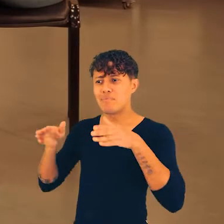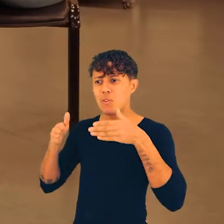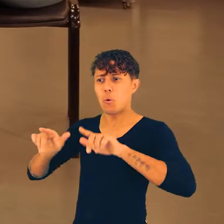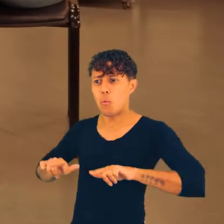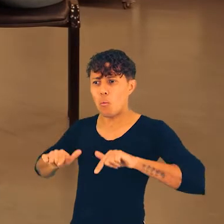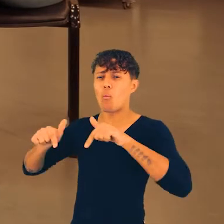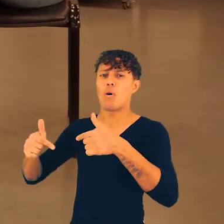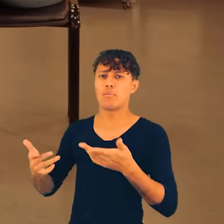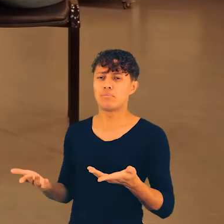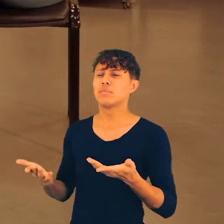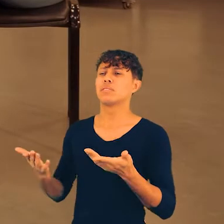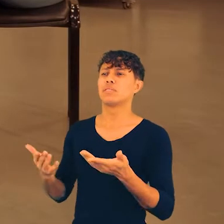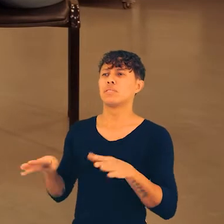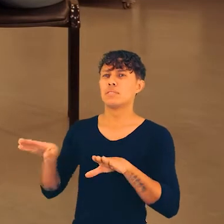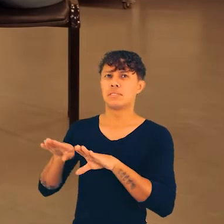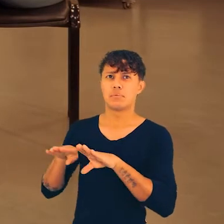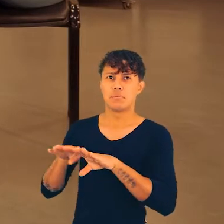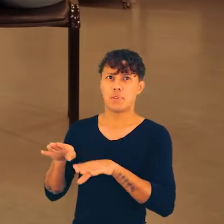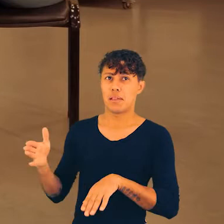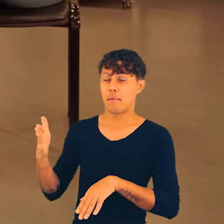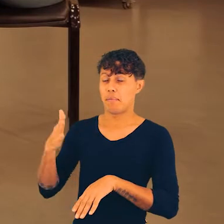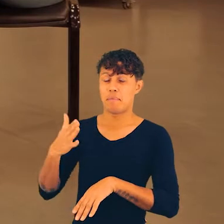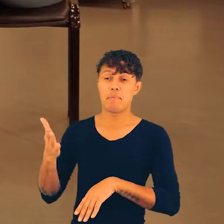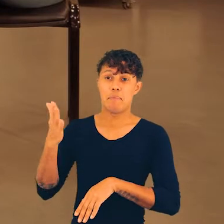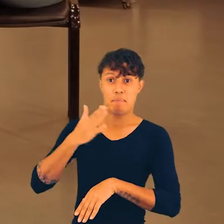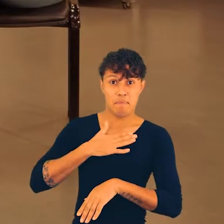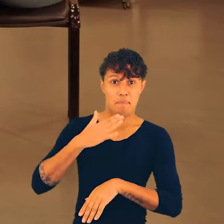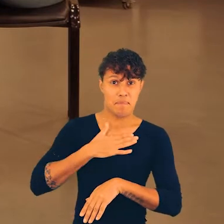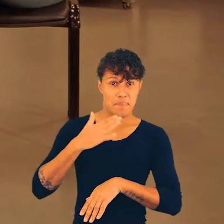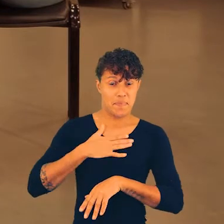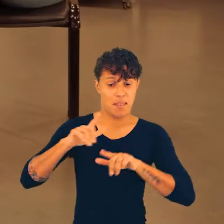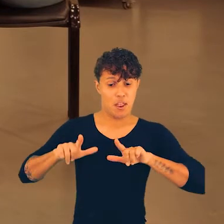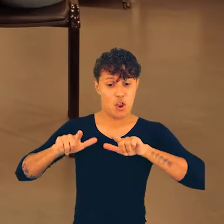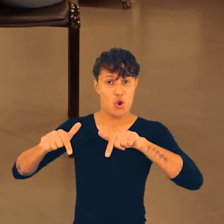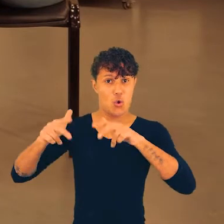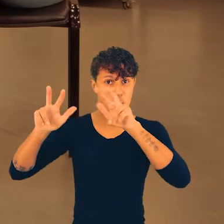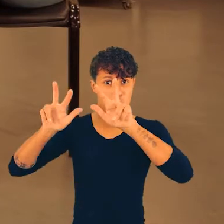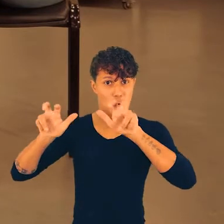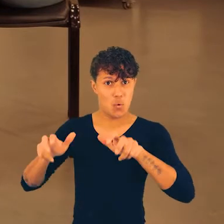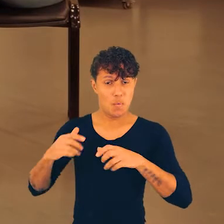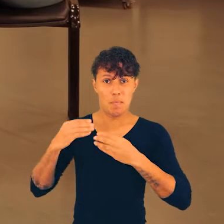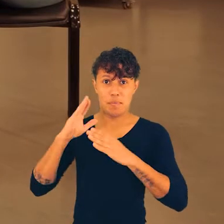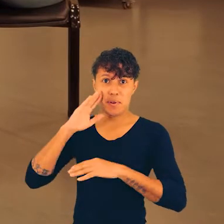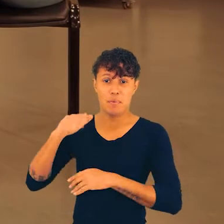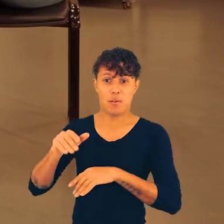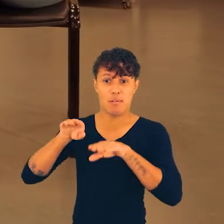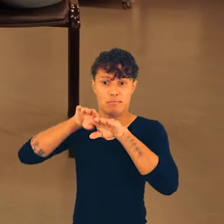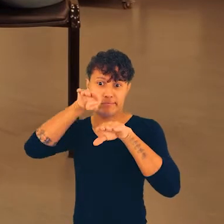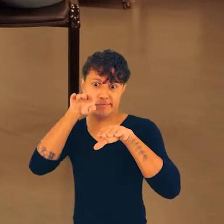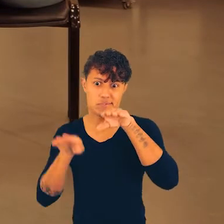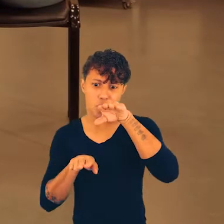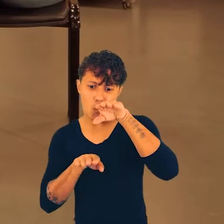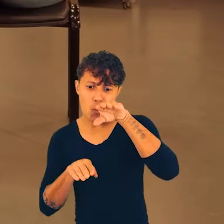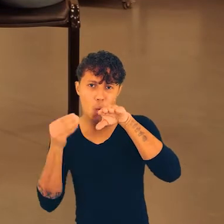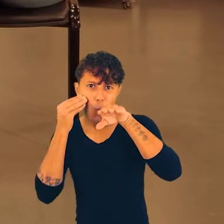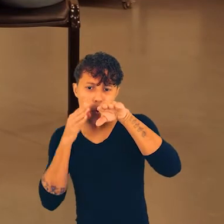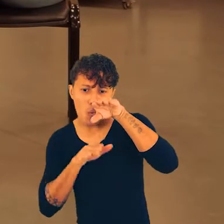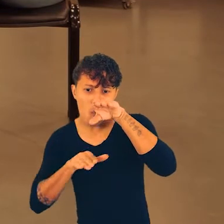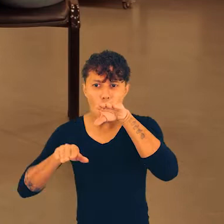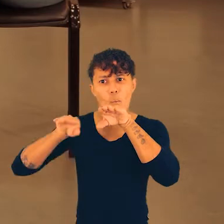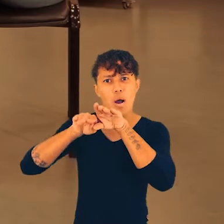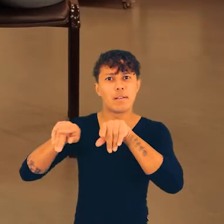causas, deixando mais claro, assim, que a minha causa, atualmente, hoje, é diminuição, desigualdade